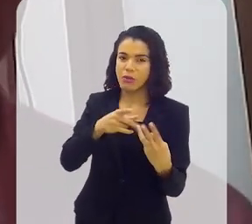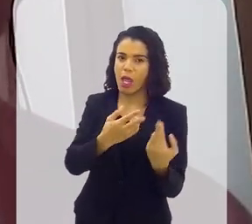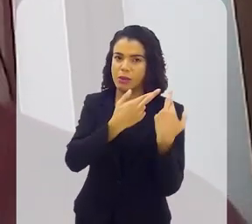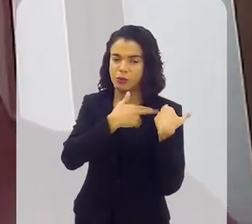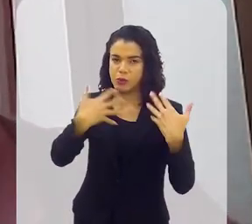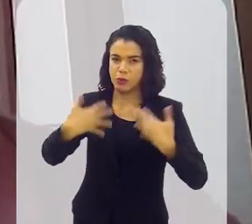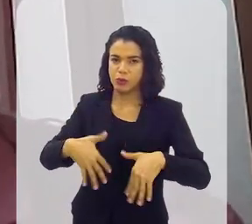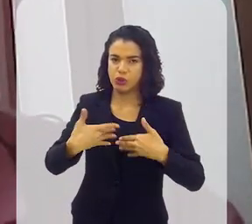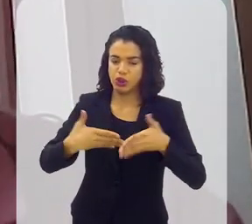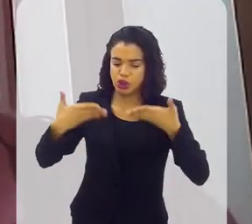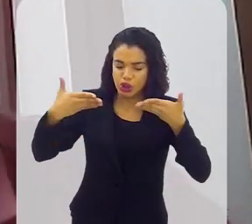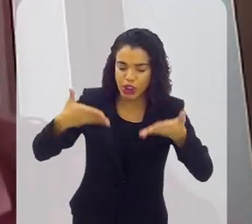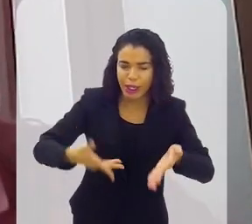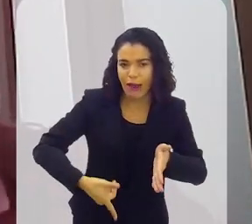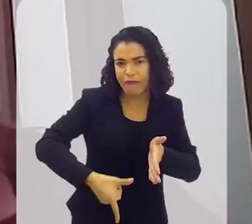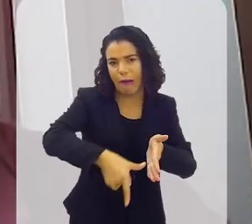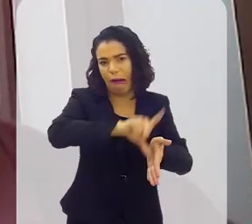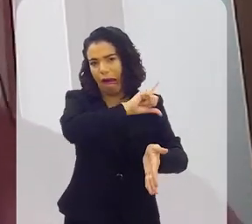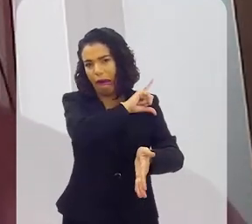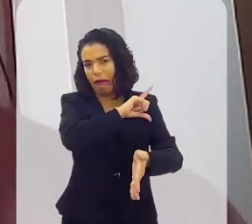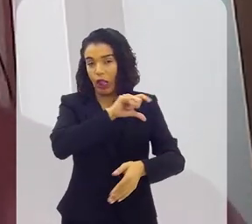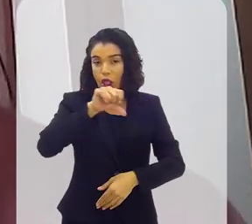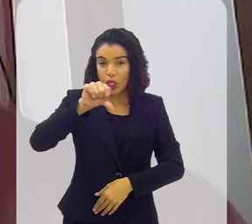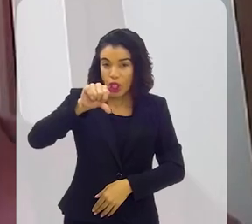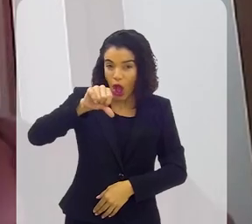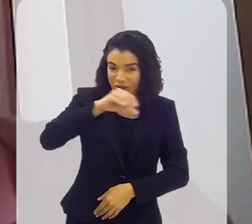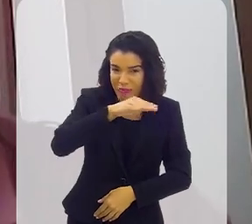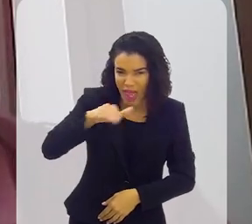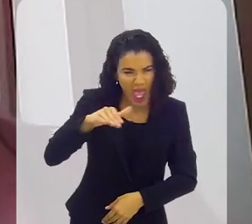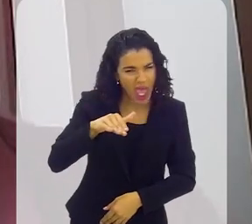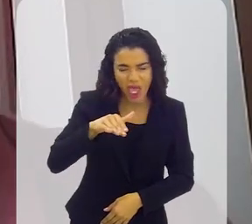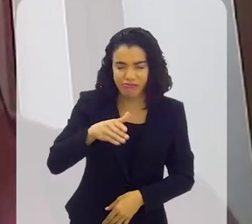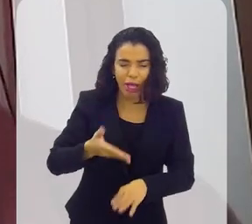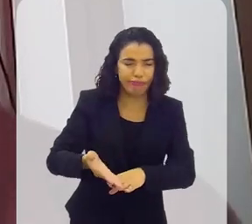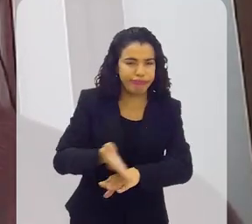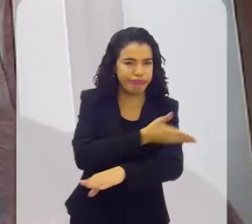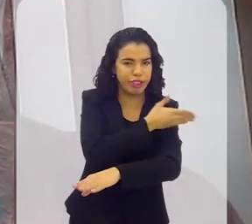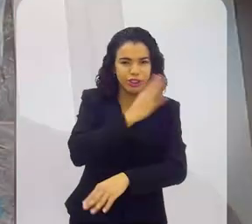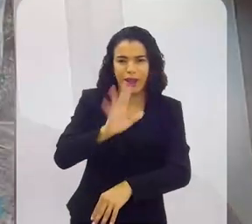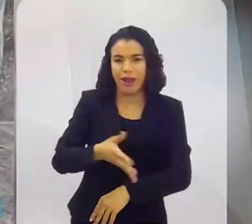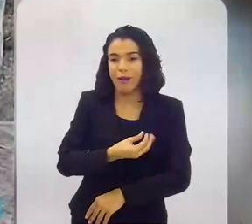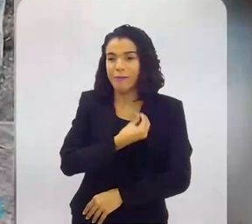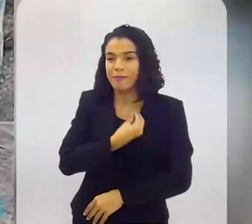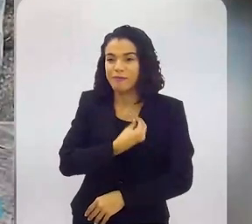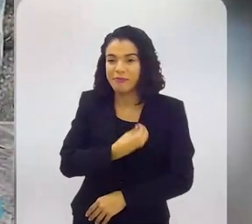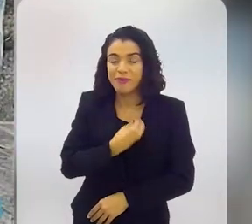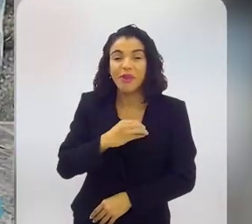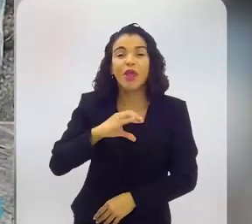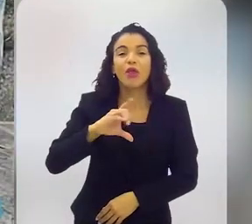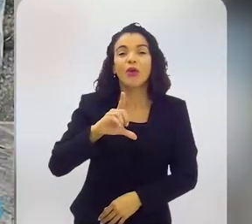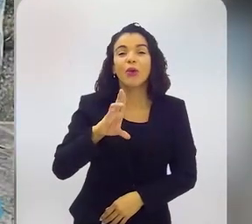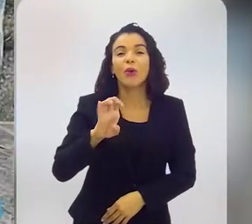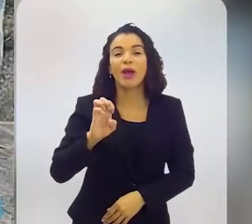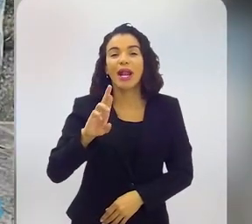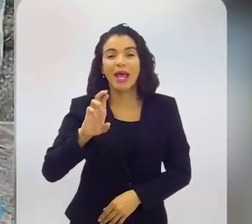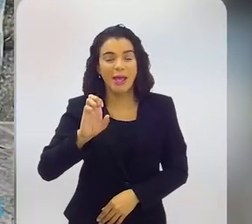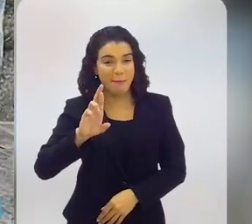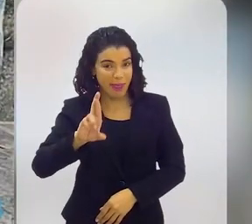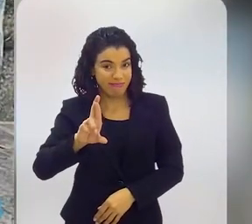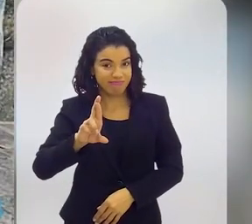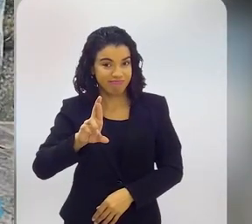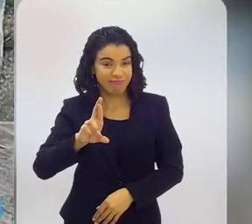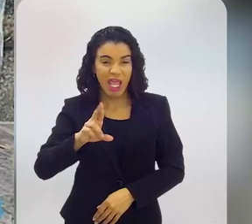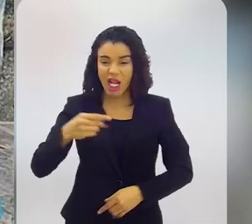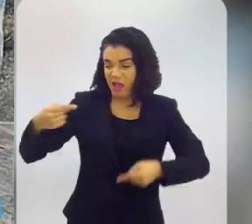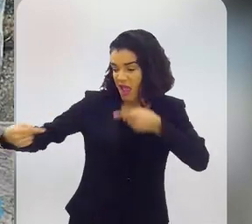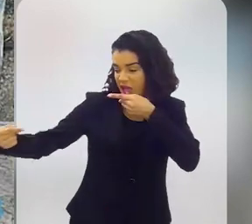responsabilidade, chegava antes, marcava 9, 8 e meia, eles já estavam no local marcado. Mas e Arlindo, Sombrinho e Kleber? Eles disputavam quem chegava